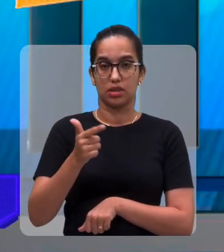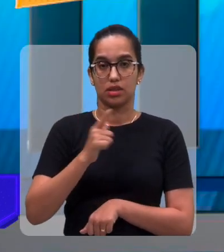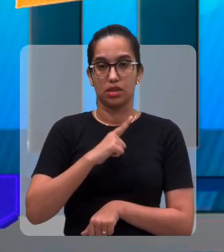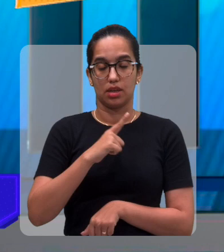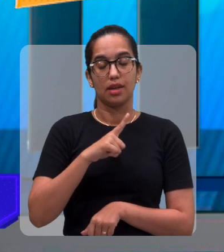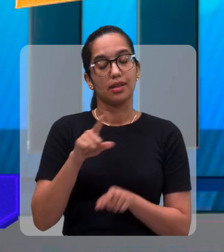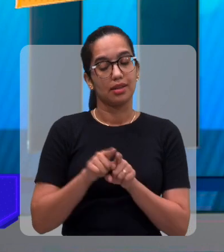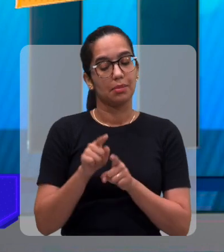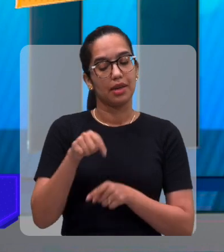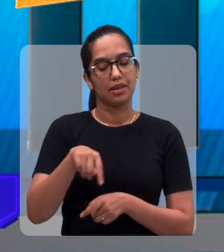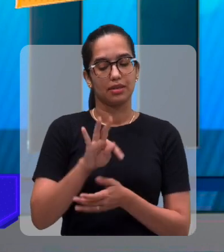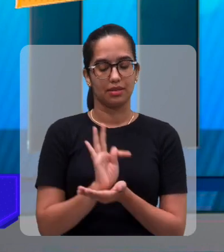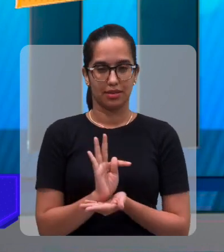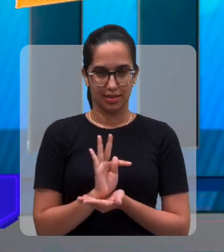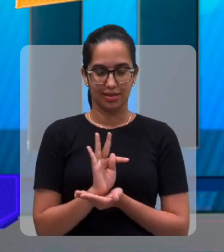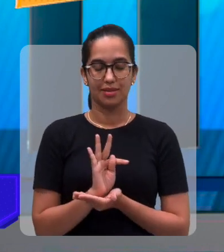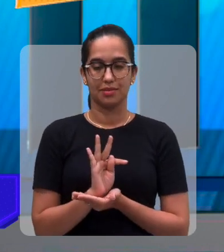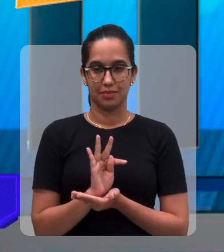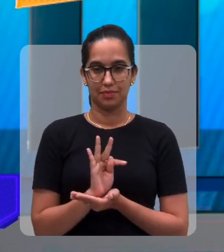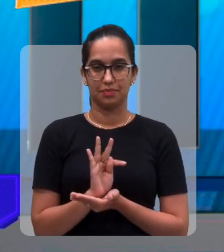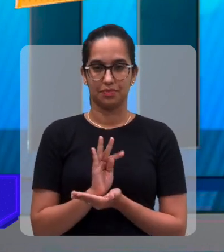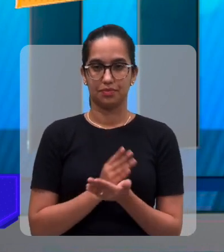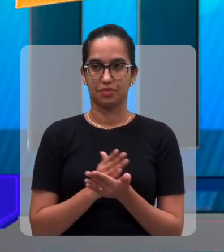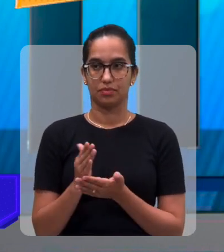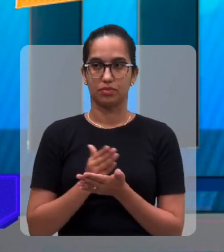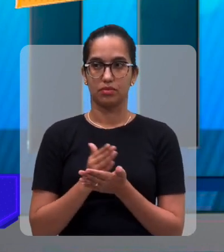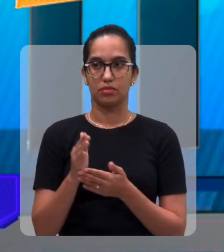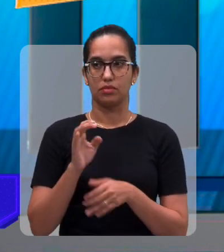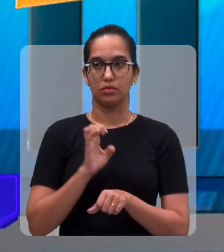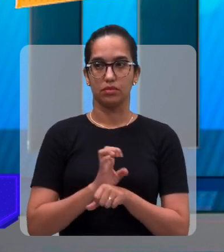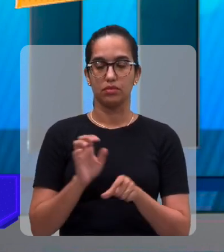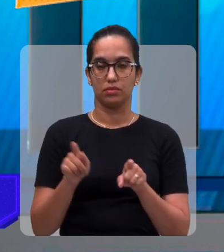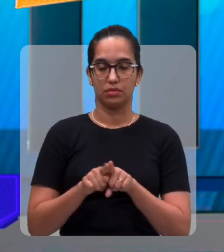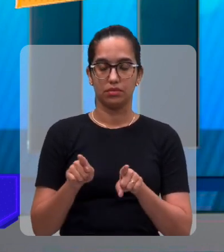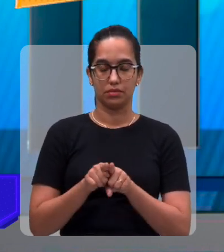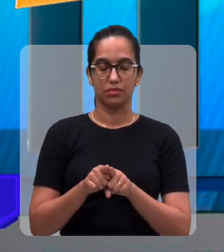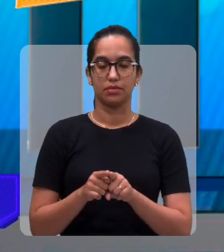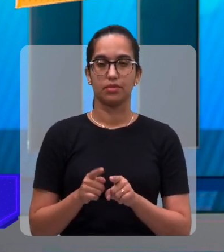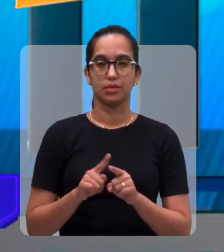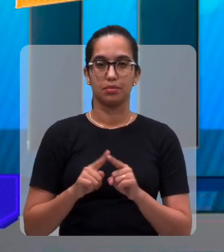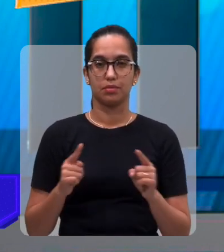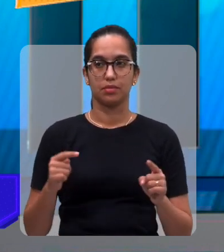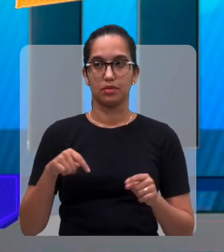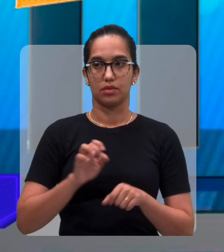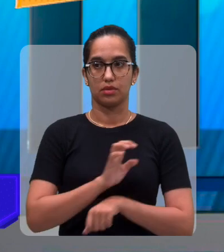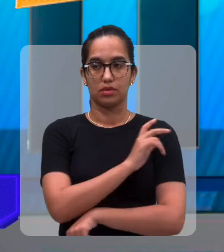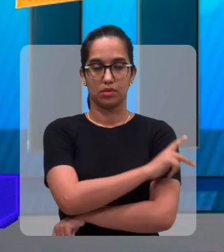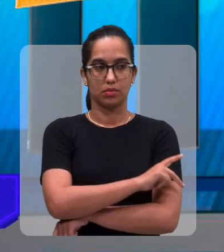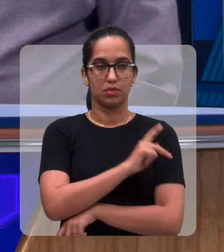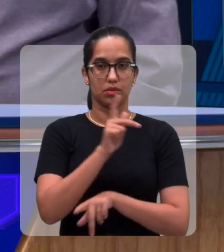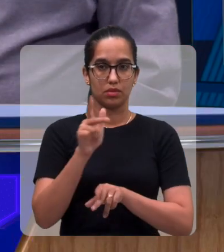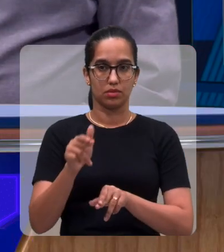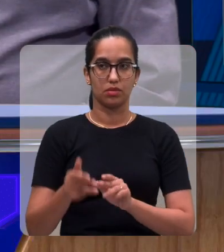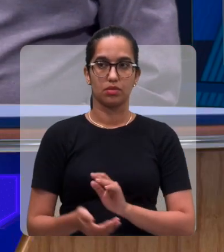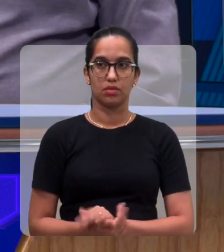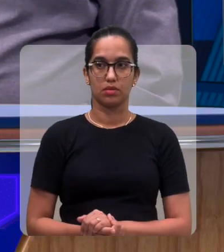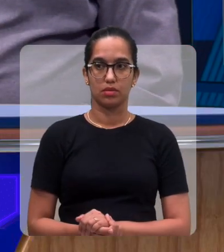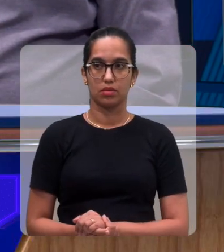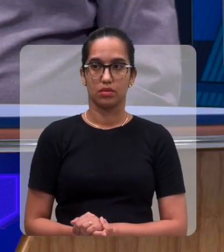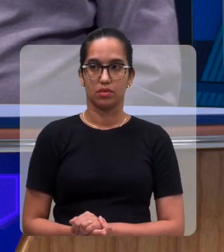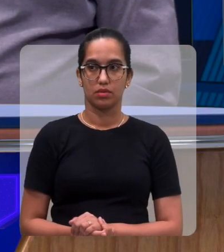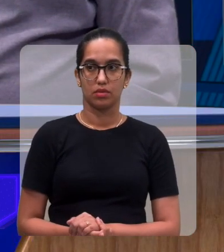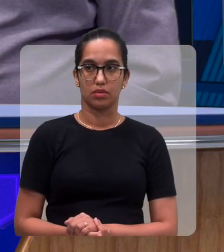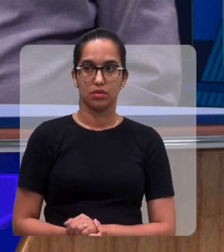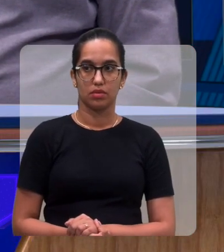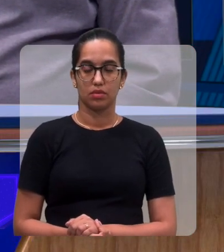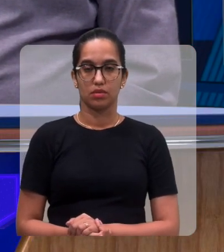está a Terezina, né, tem alguns estados também que dão esse feriado, mas não é o caso do Piauí. Bom, Luiz, voltando aqui para as